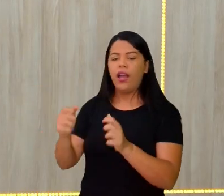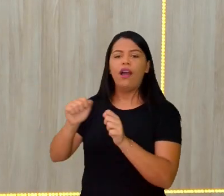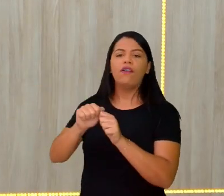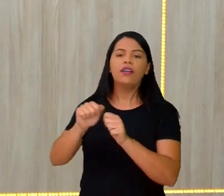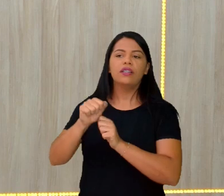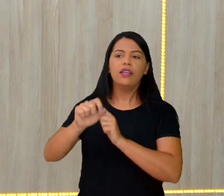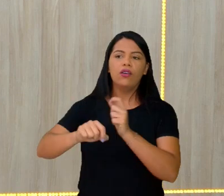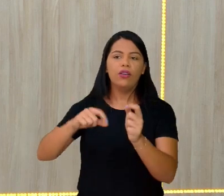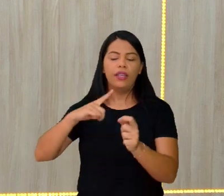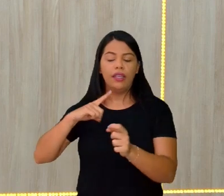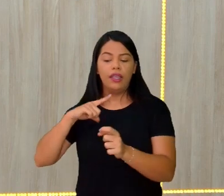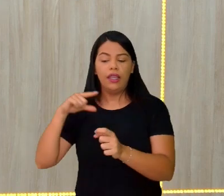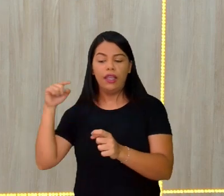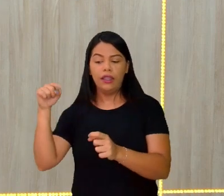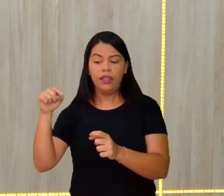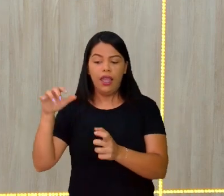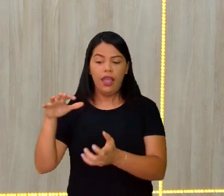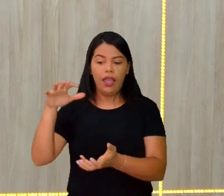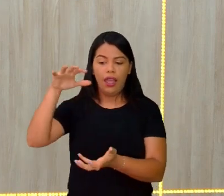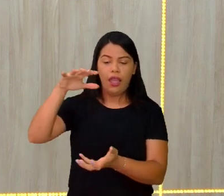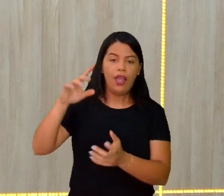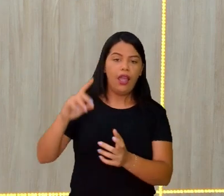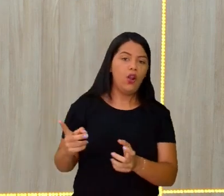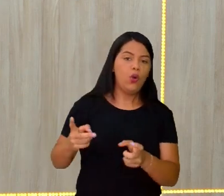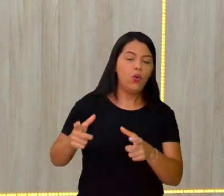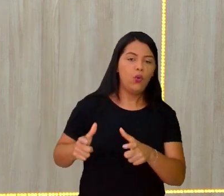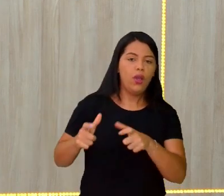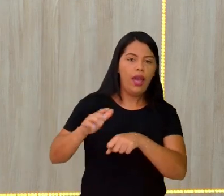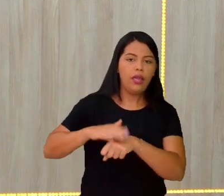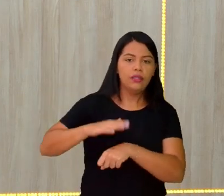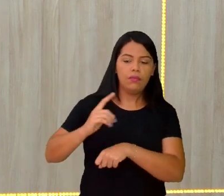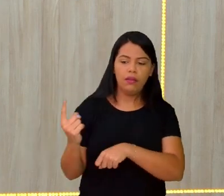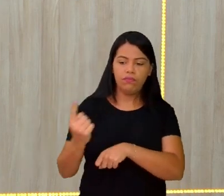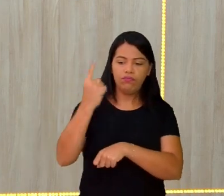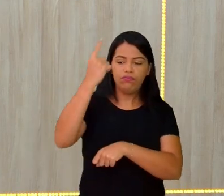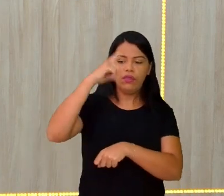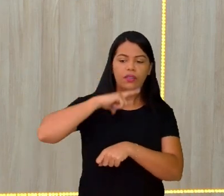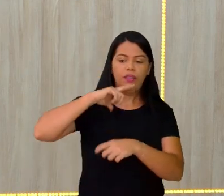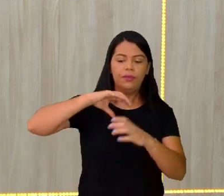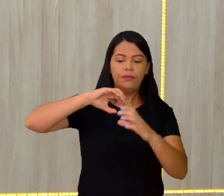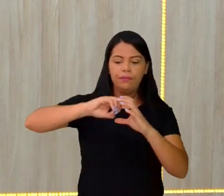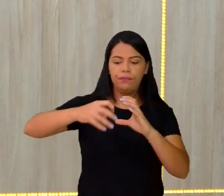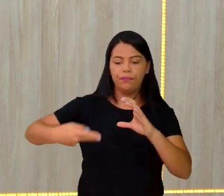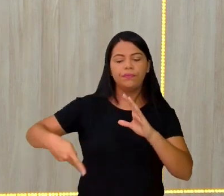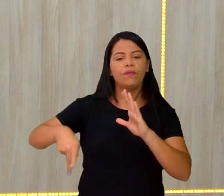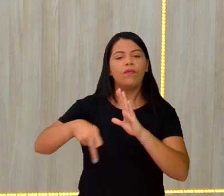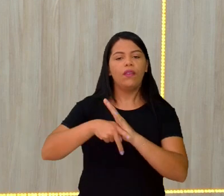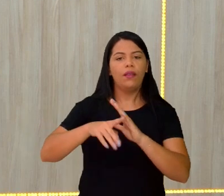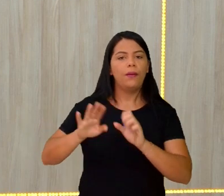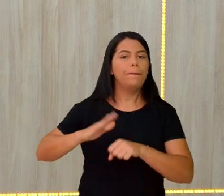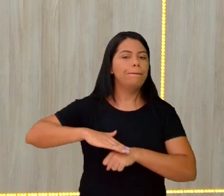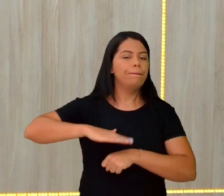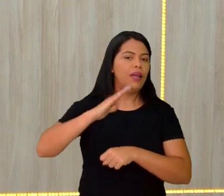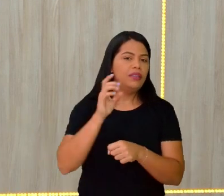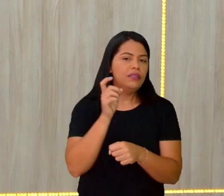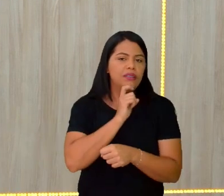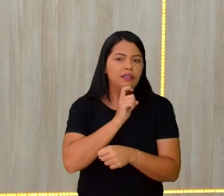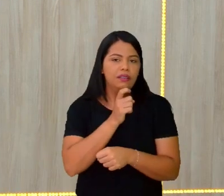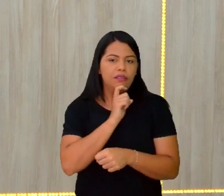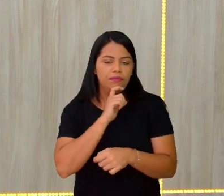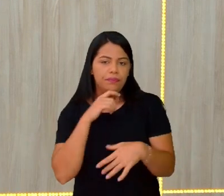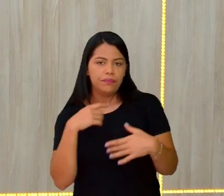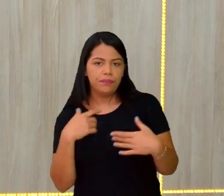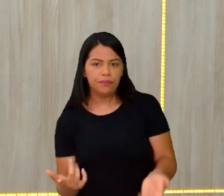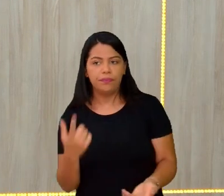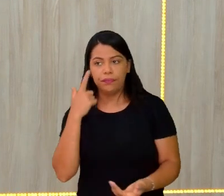características mais frias. Mas uma paisagem como essa, que você acabou de ver na sua tela,